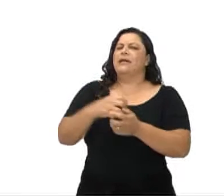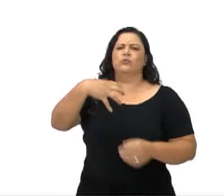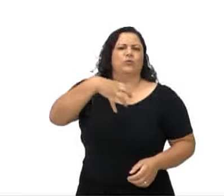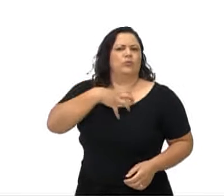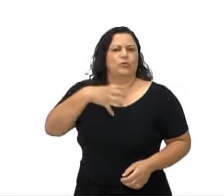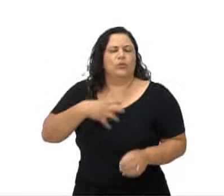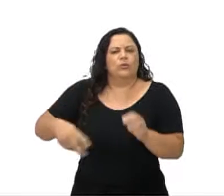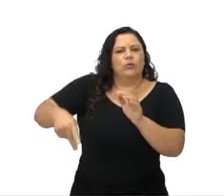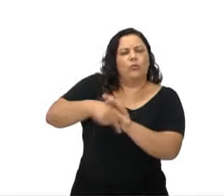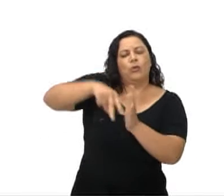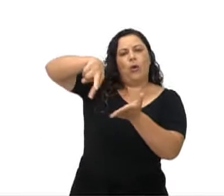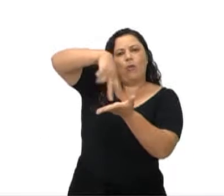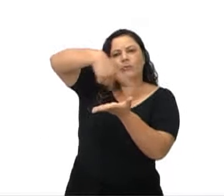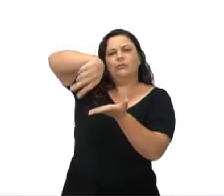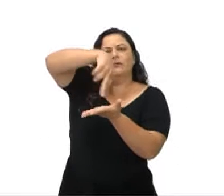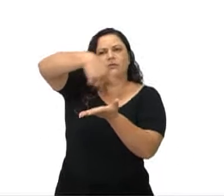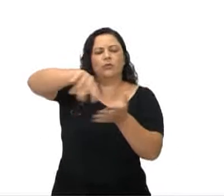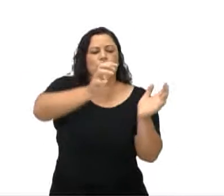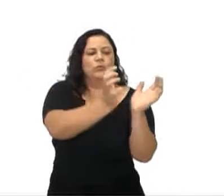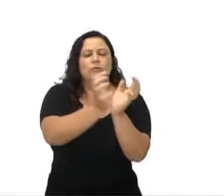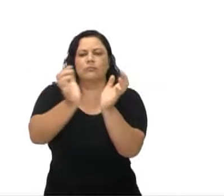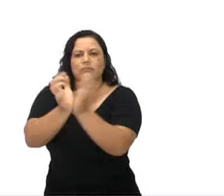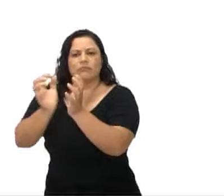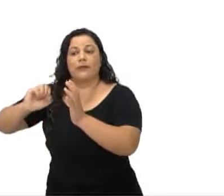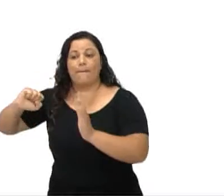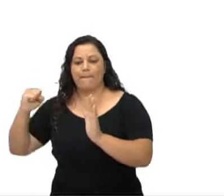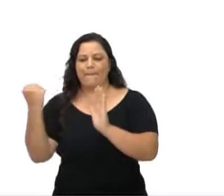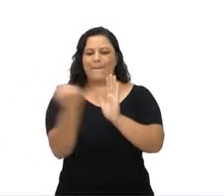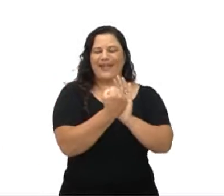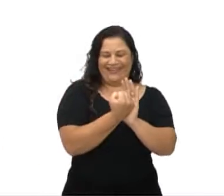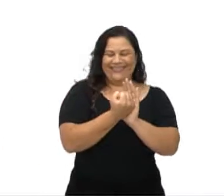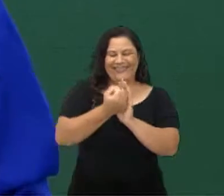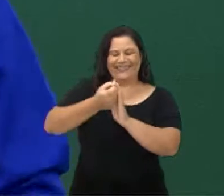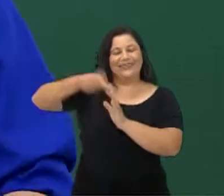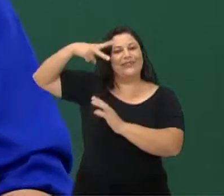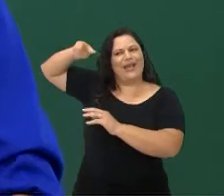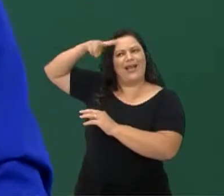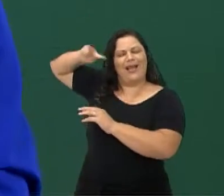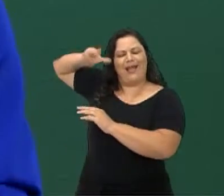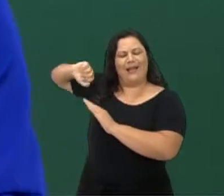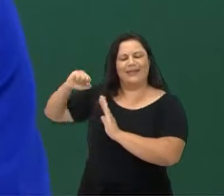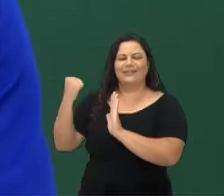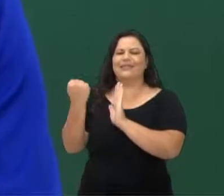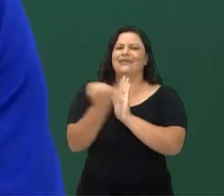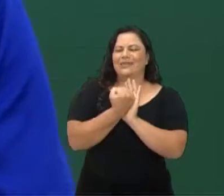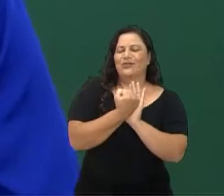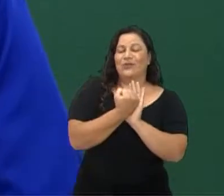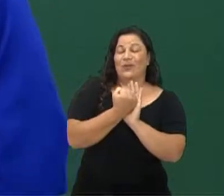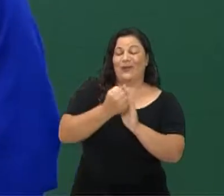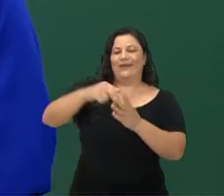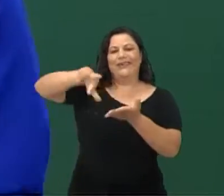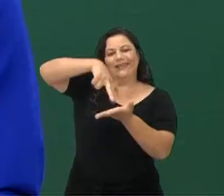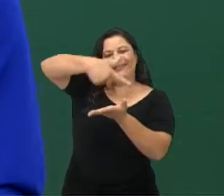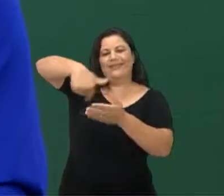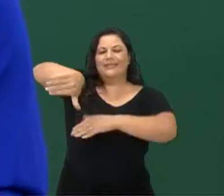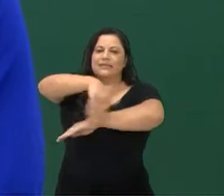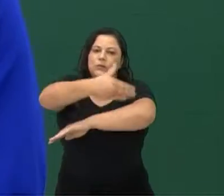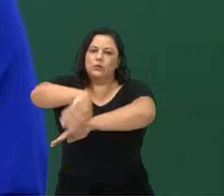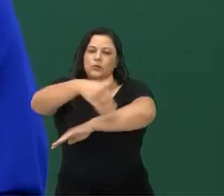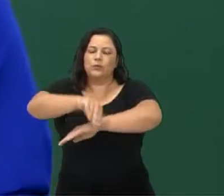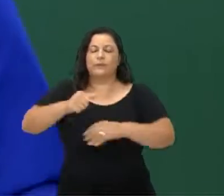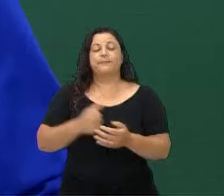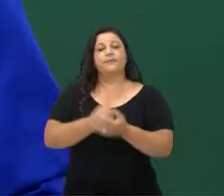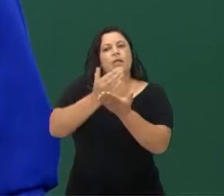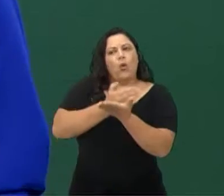Muitos grupos de uprocking marcaram o nome na história das danças urbanas. Então, o uprocking começou